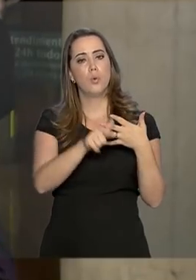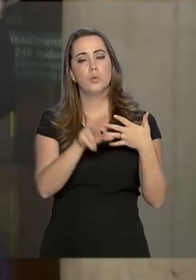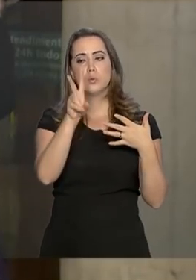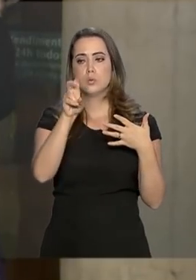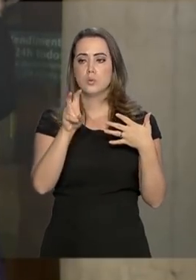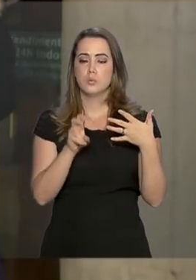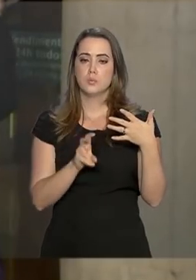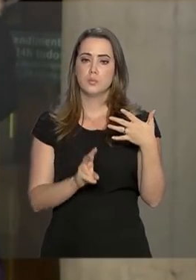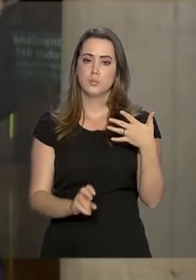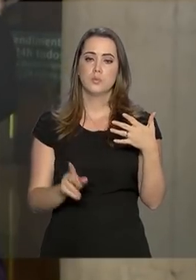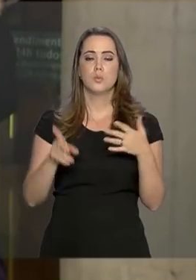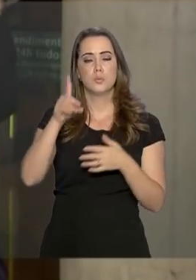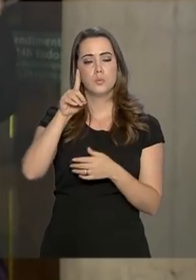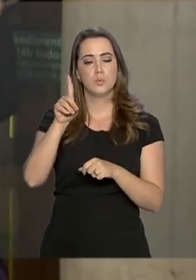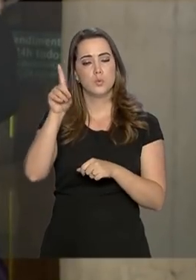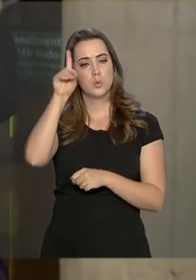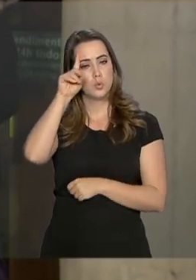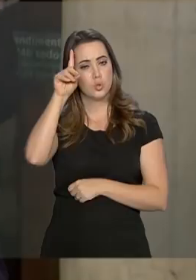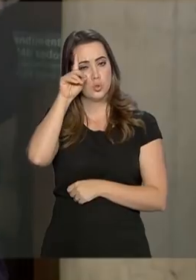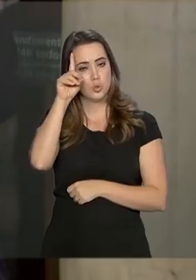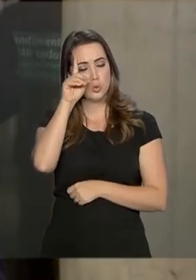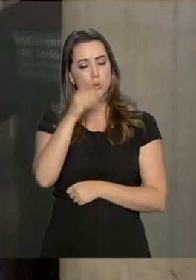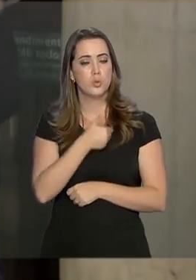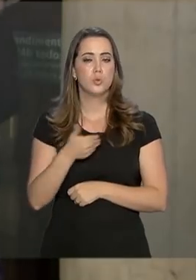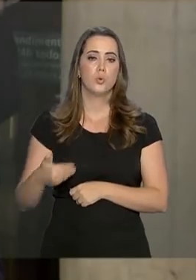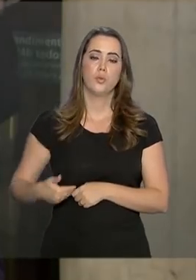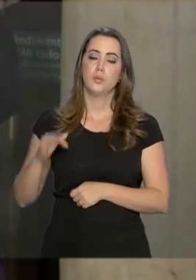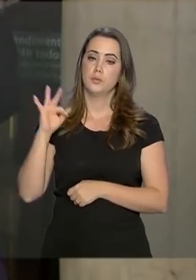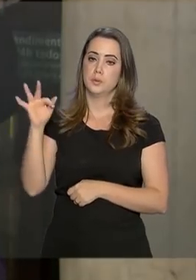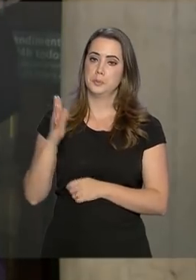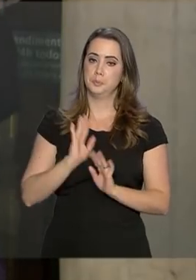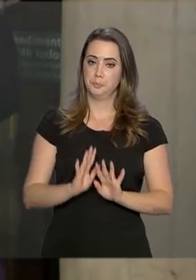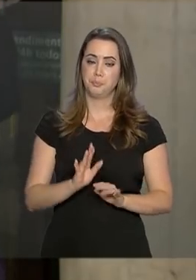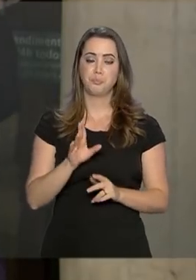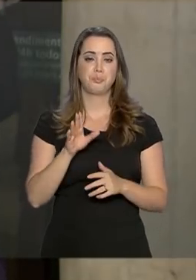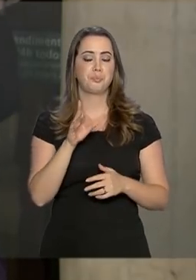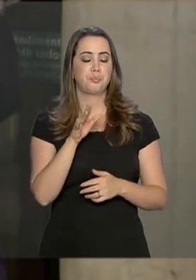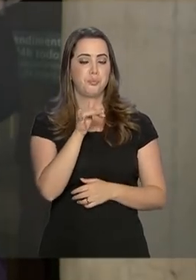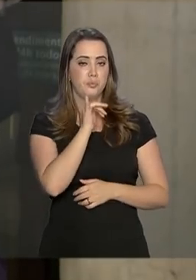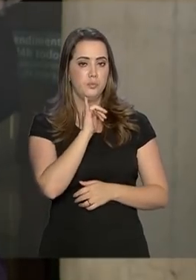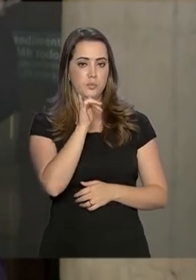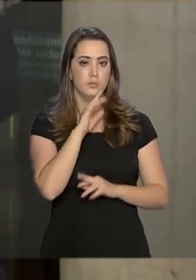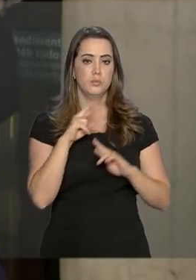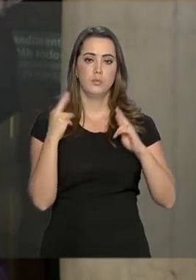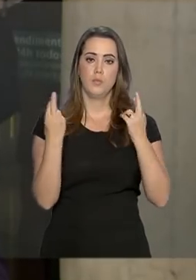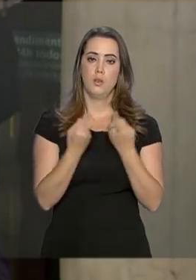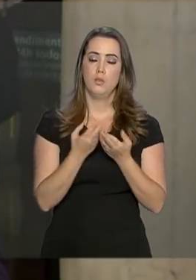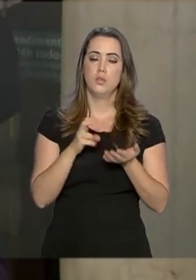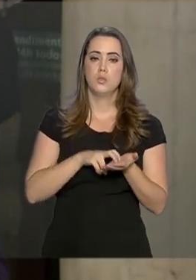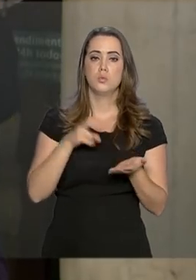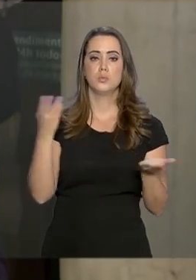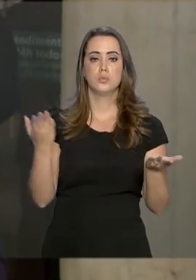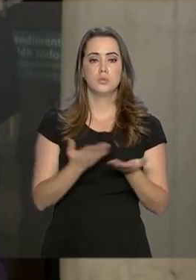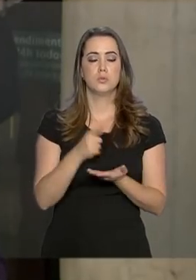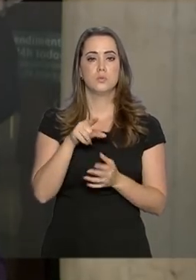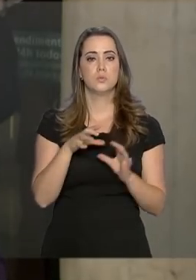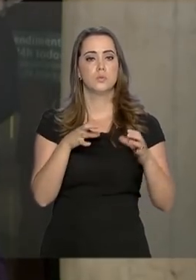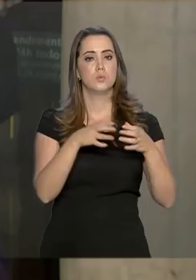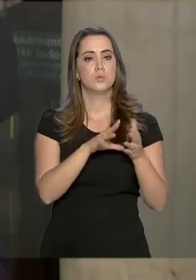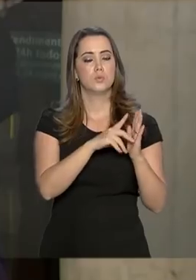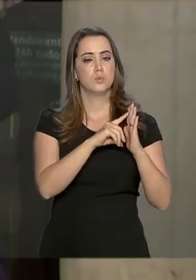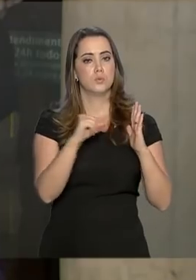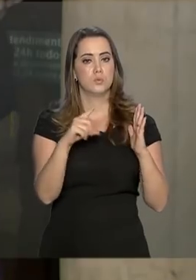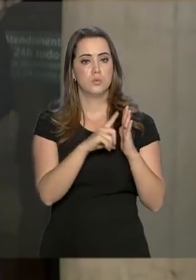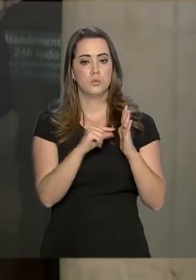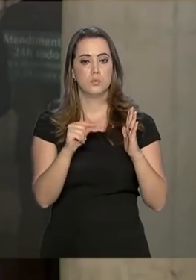Relativos ao dia a dia do governo federal Ele tratou, por exemplo, da reunião que aconteceu na manhã de hoje No Palácio do Planalto